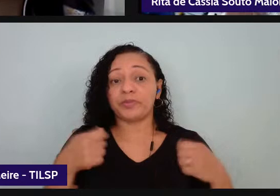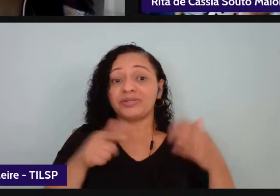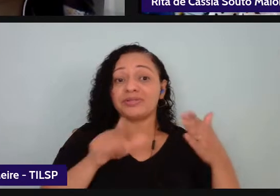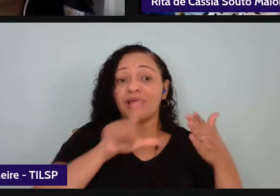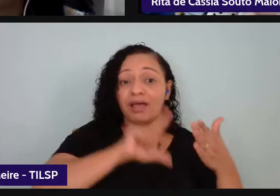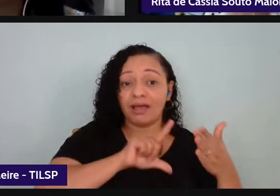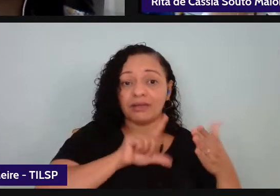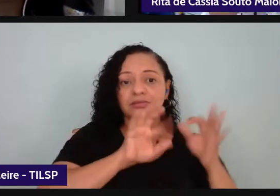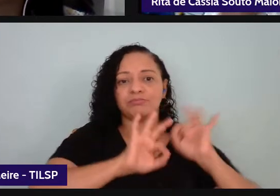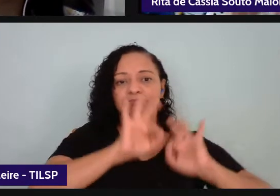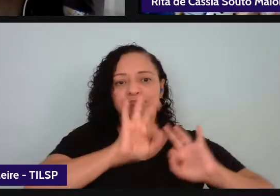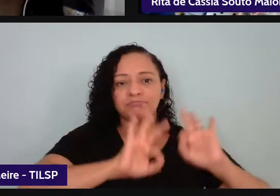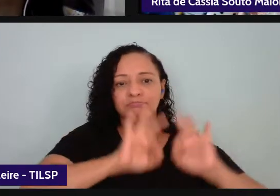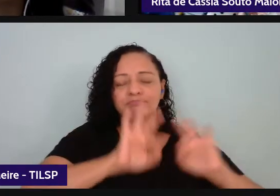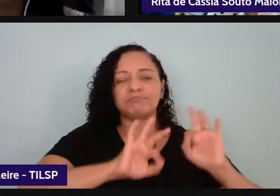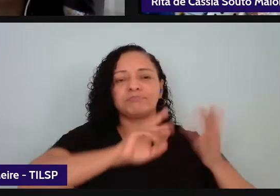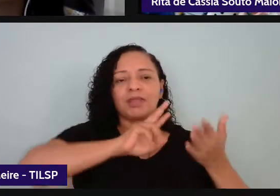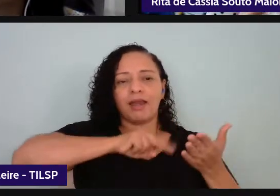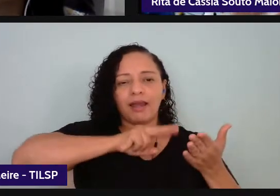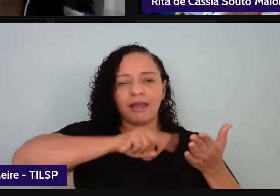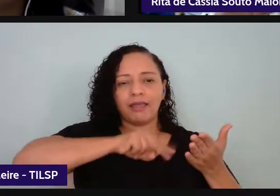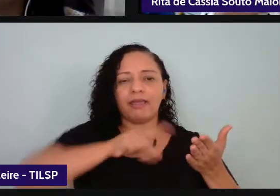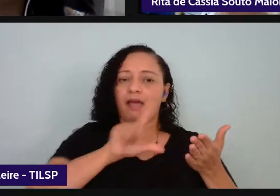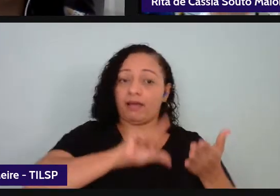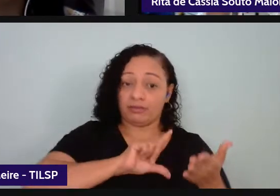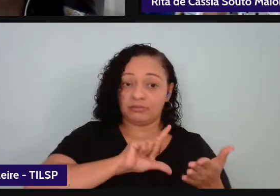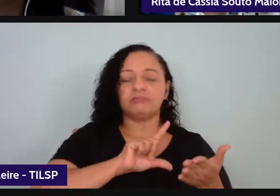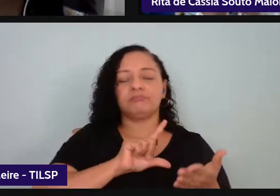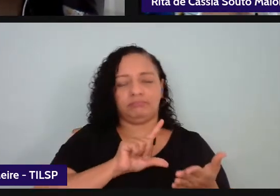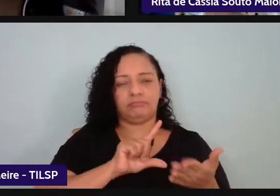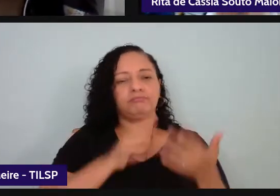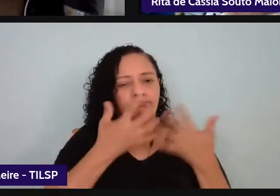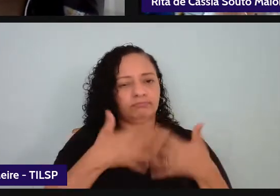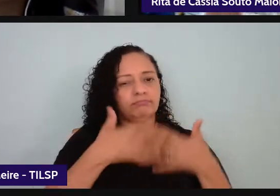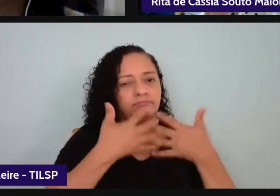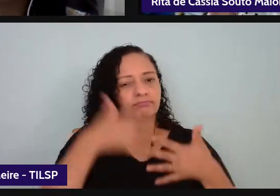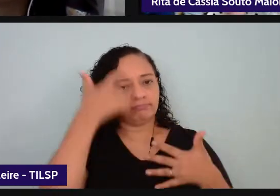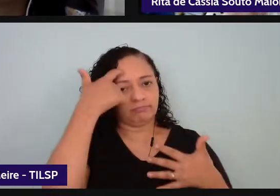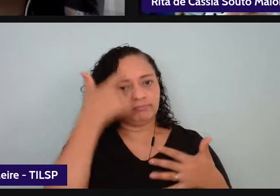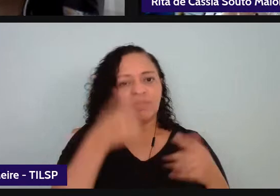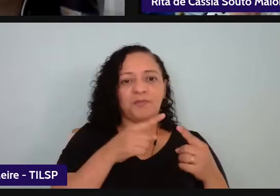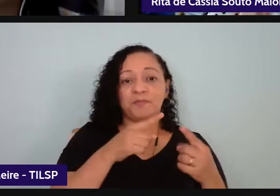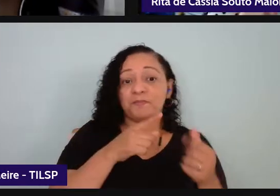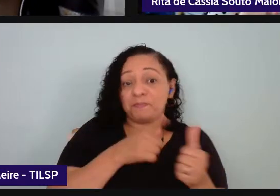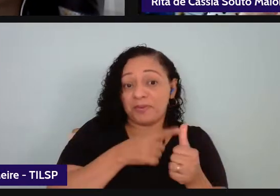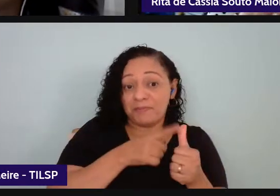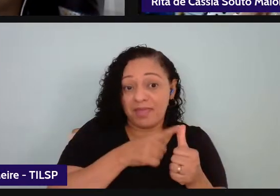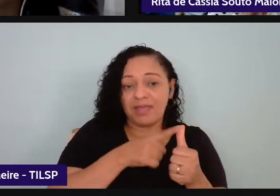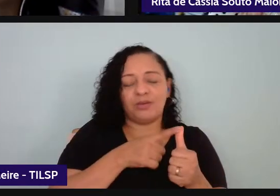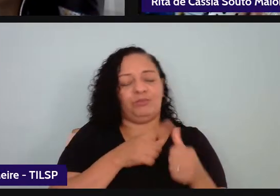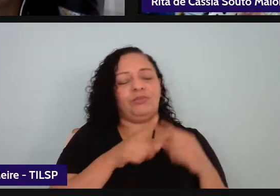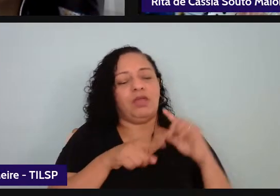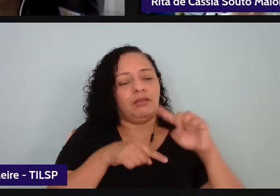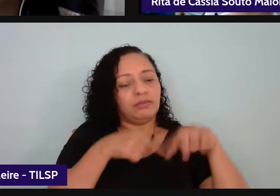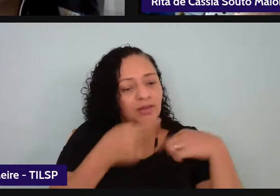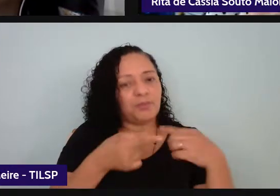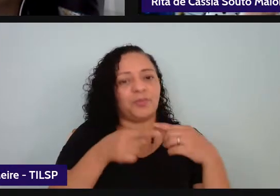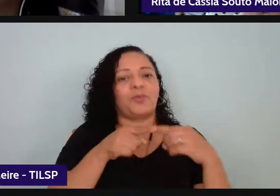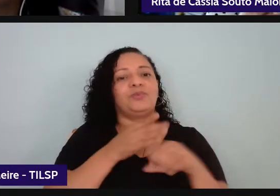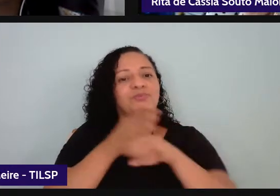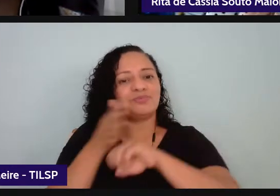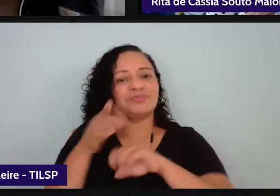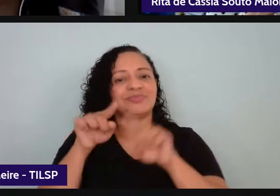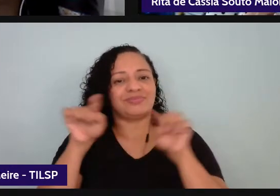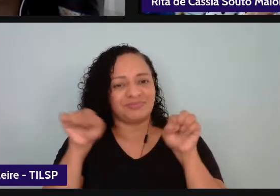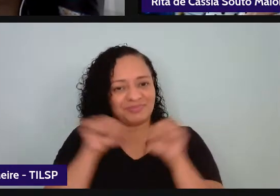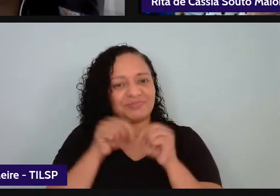preparação essa leitura crítica né antes da implementação de um trabalho de um planejamento de sala de aula pelo que eu entendi